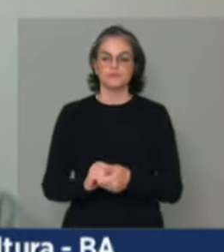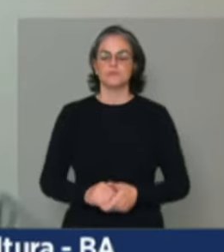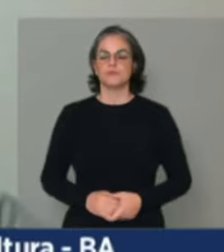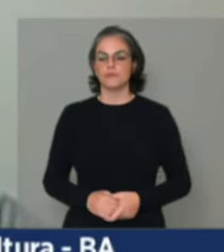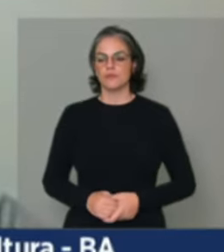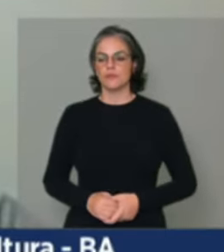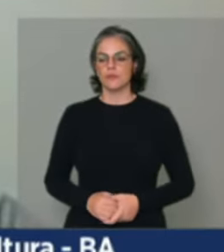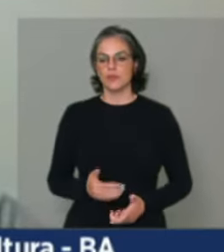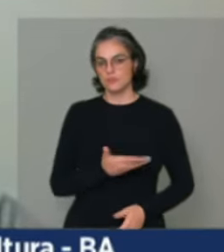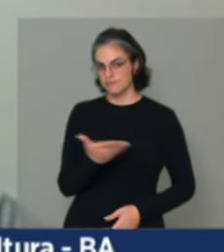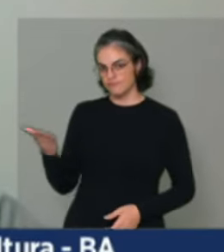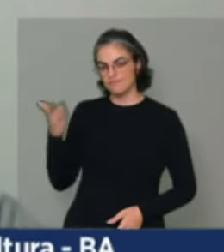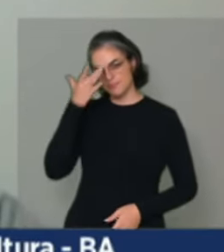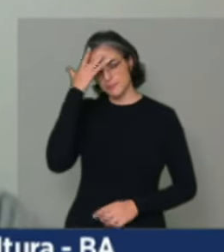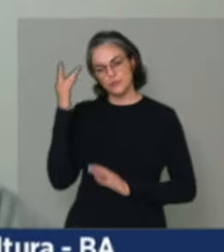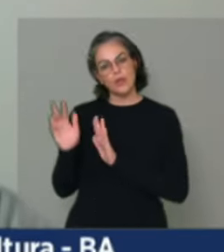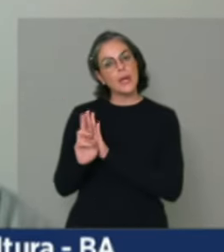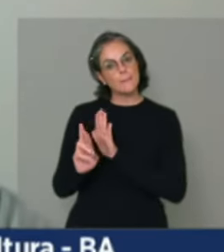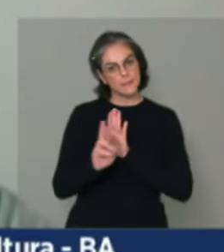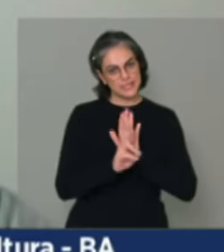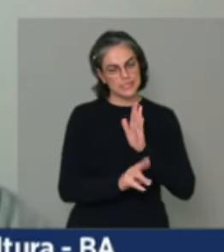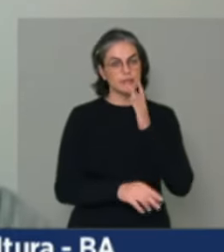nossos representantes que estão aí,